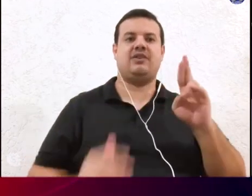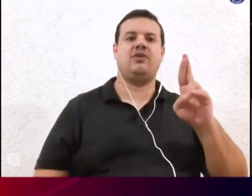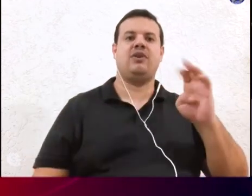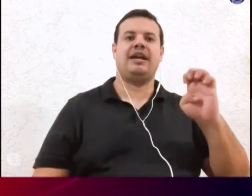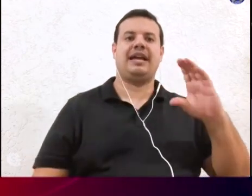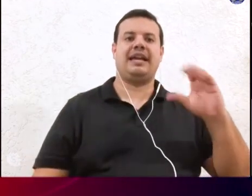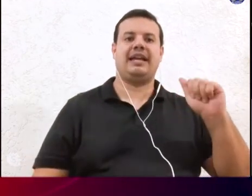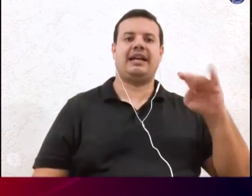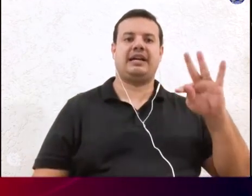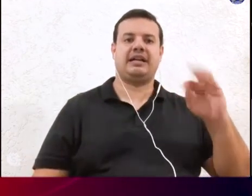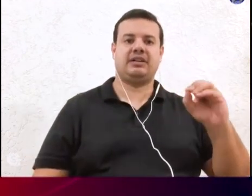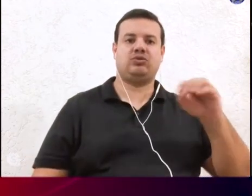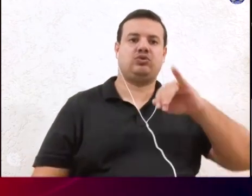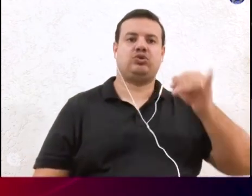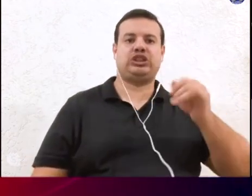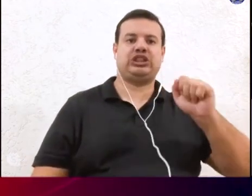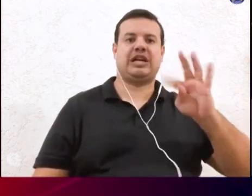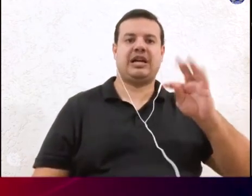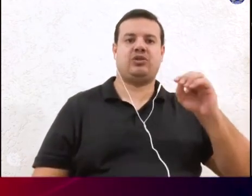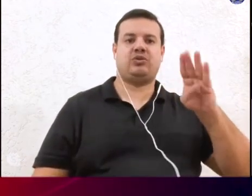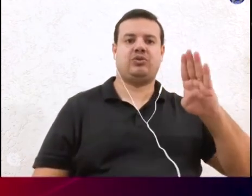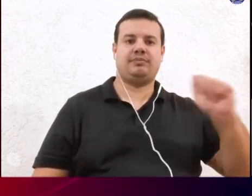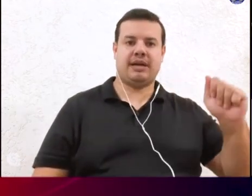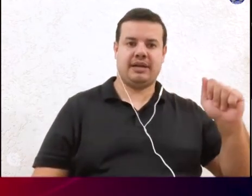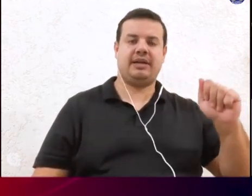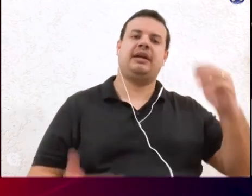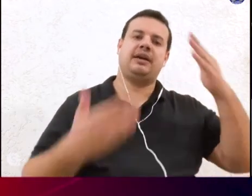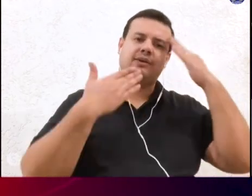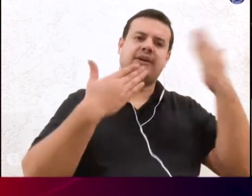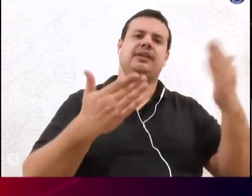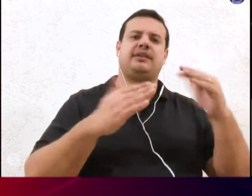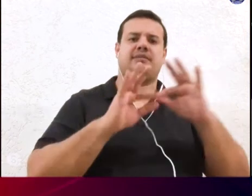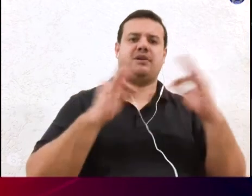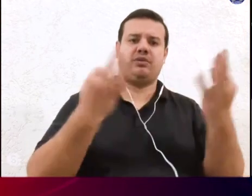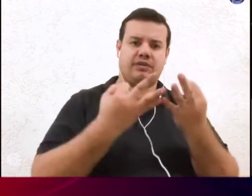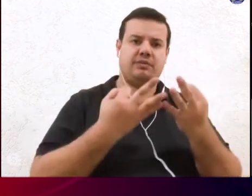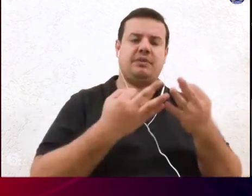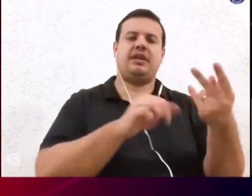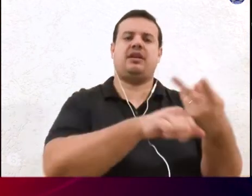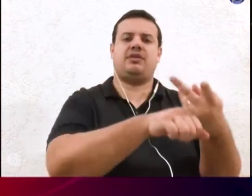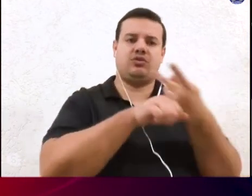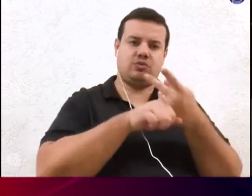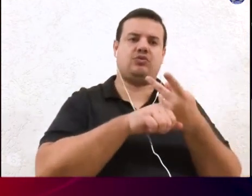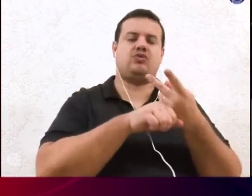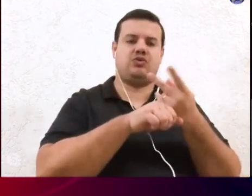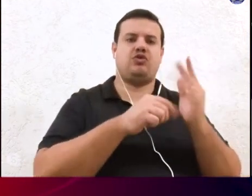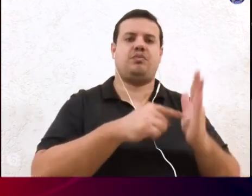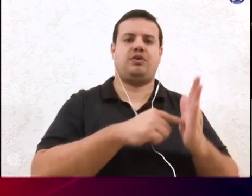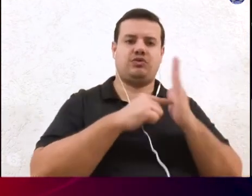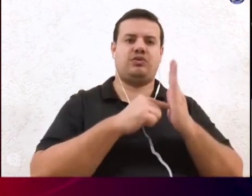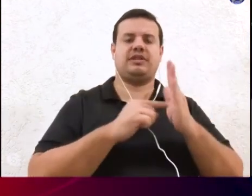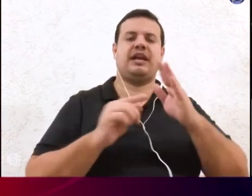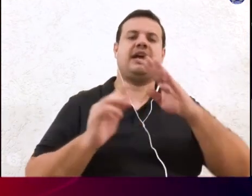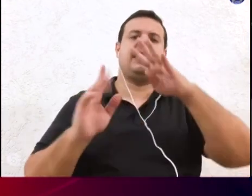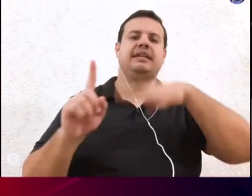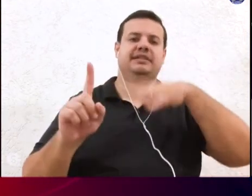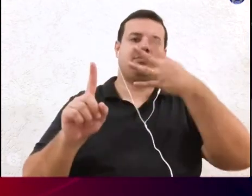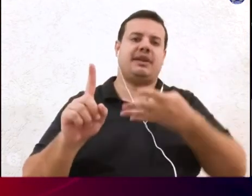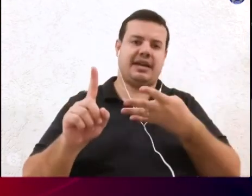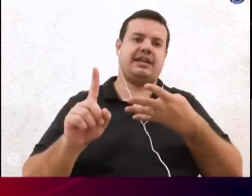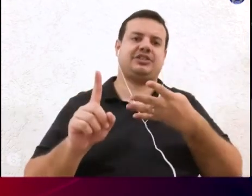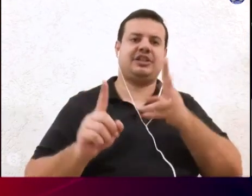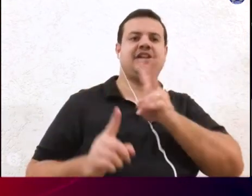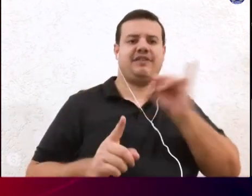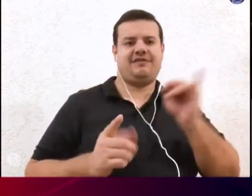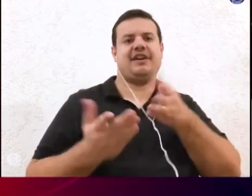então fica aqui o nosso agradecimento a família que nos procurou para apresentar essa homenagem tenho certeza que sendo aprovada pelos